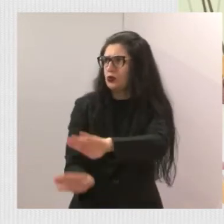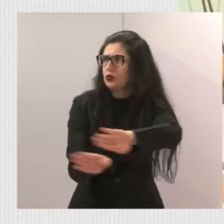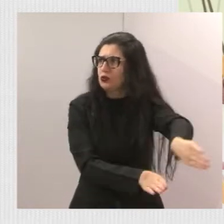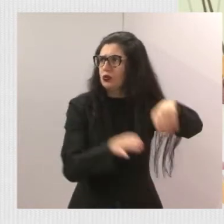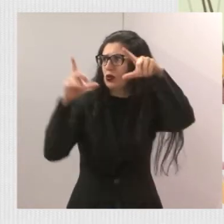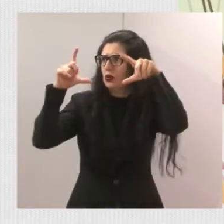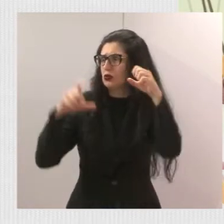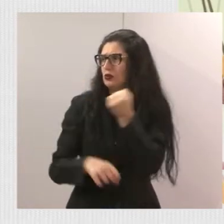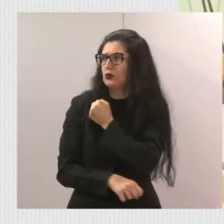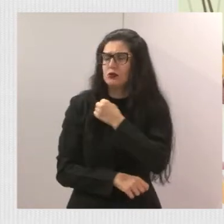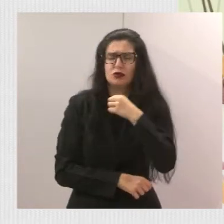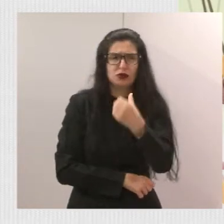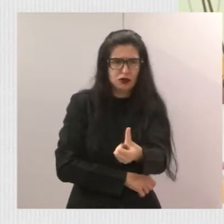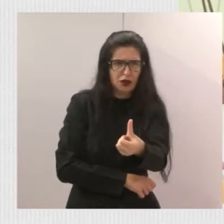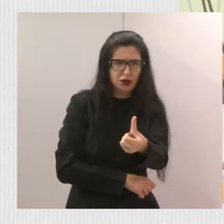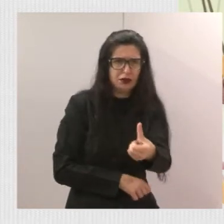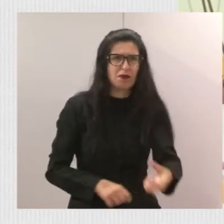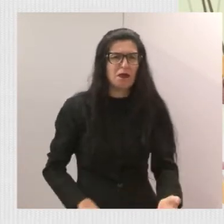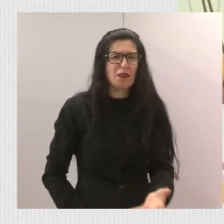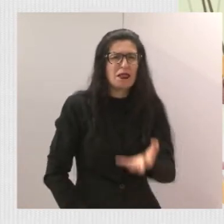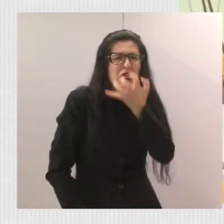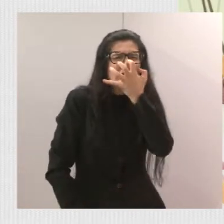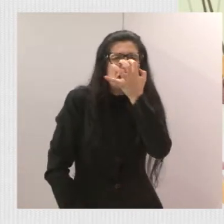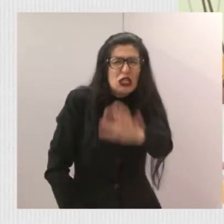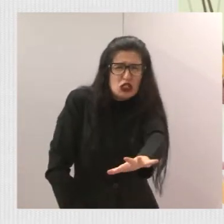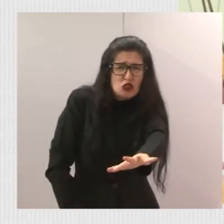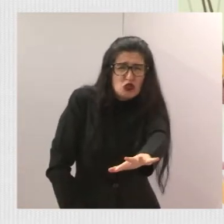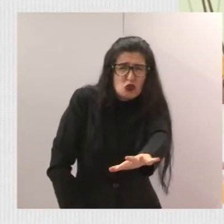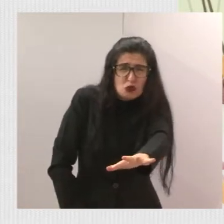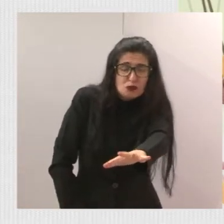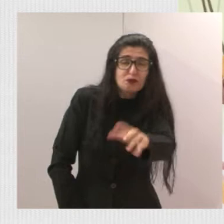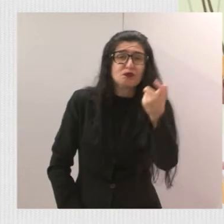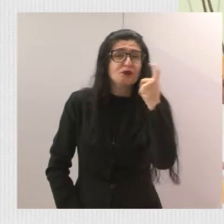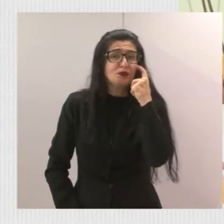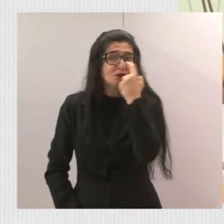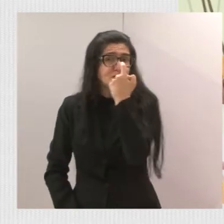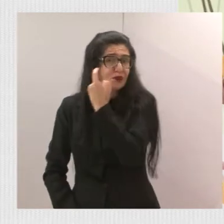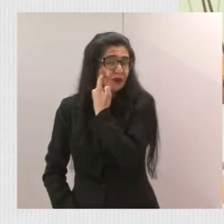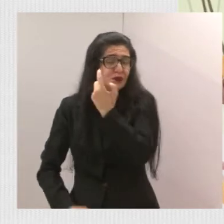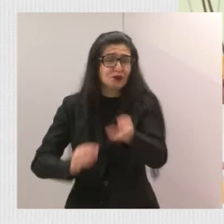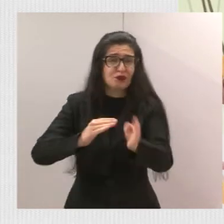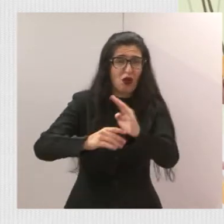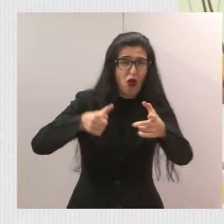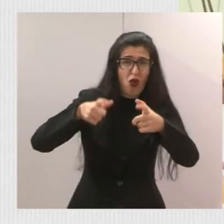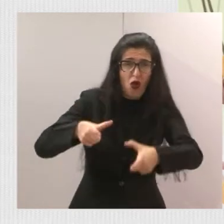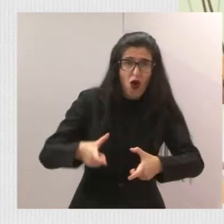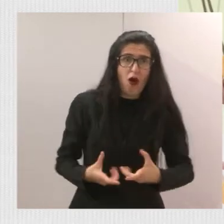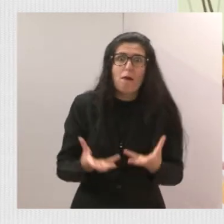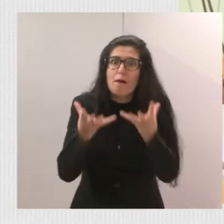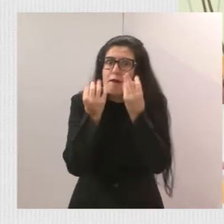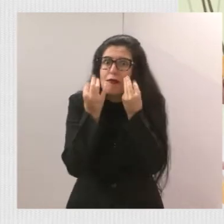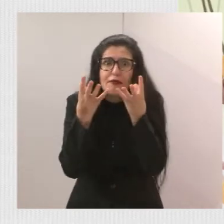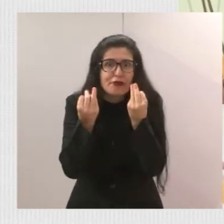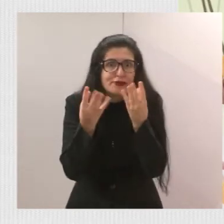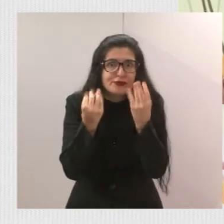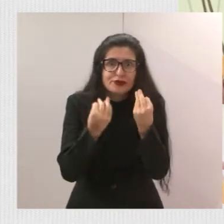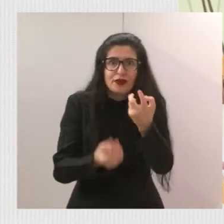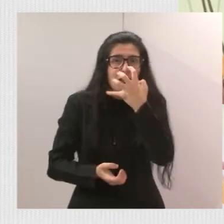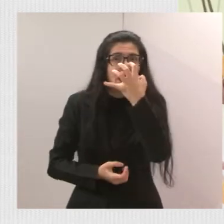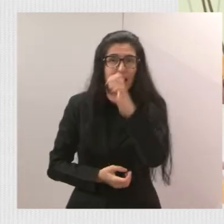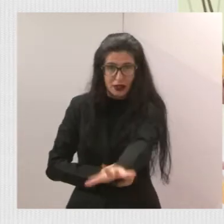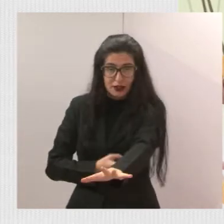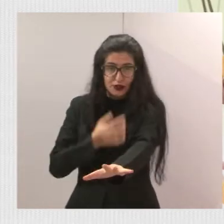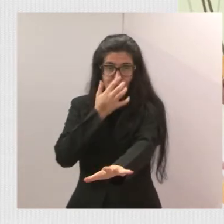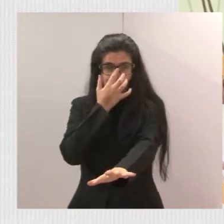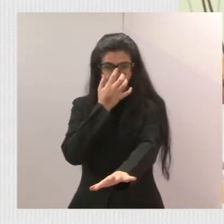Lixão no antigo Setor 2, no bairro Parque Minha Lua. Olha o tanto de lixo que está lá. Tem que acabar de fazer essa cerca, senão os